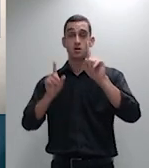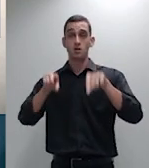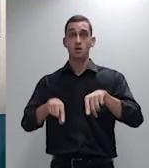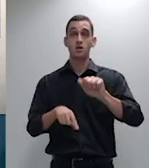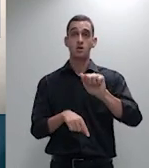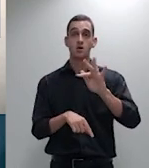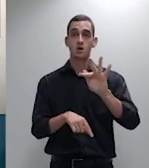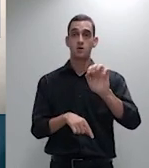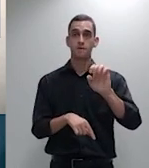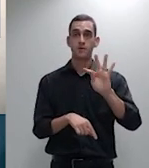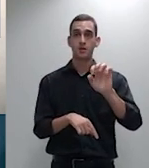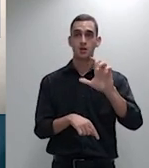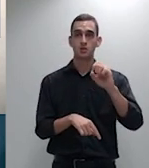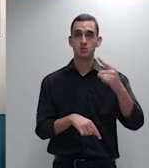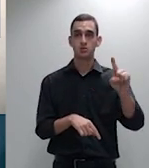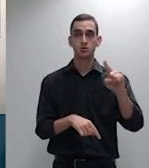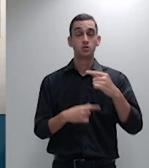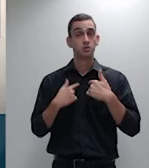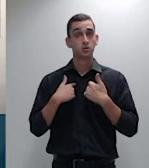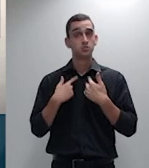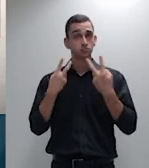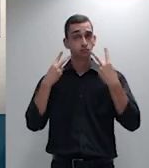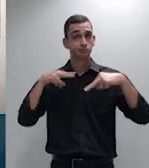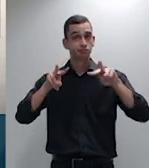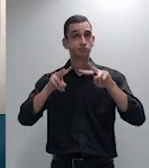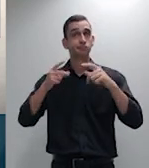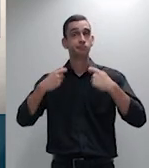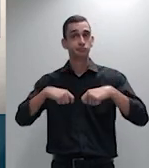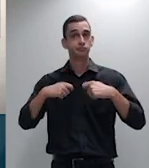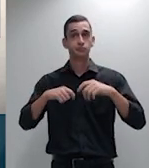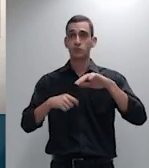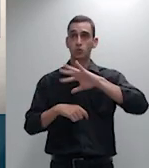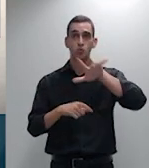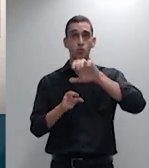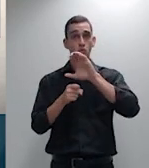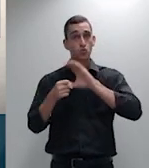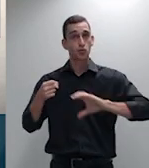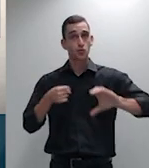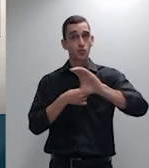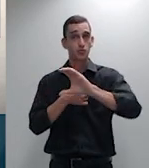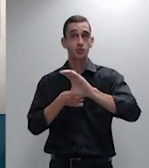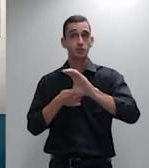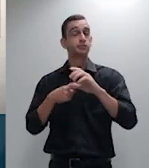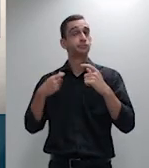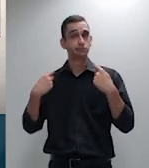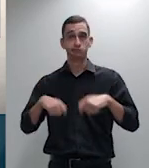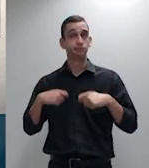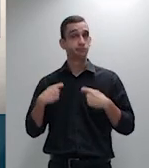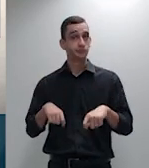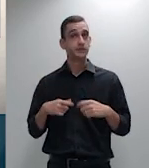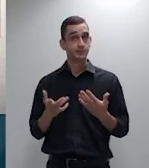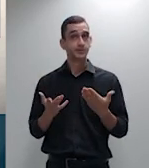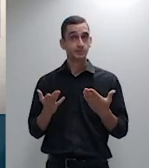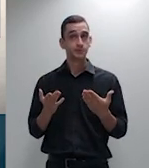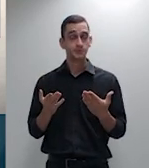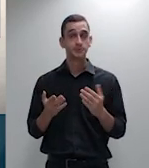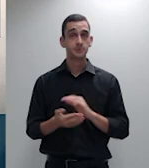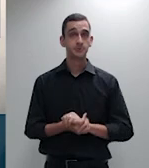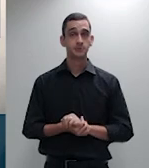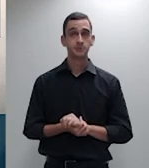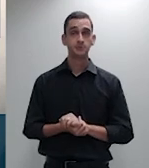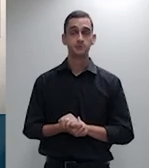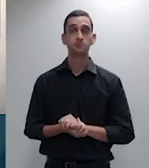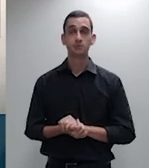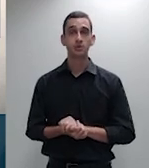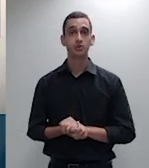demandariam o quórum são demorados e demandariam o quórum completo eu consulto se podemos